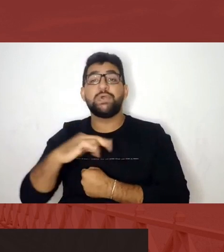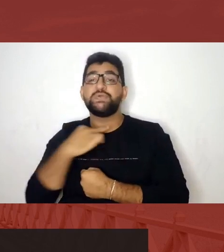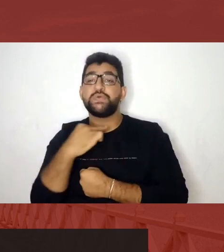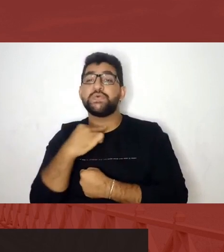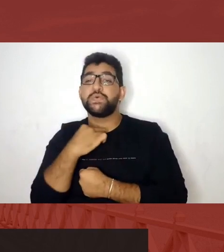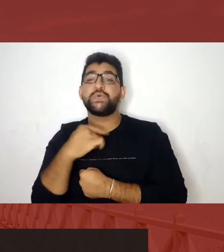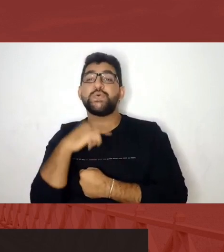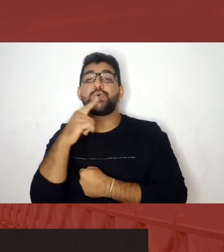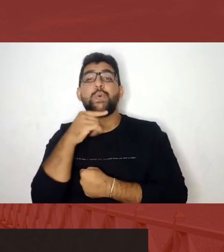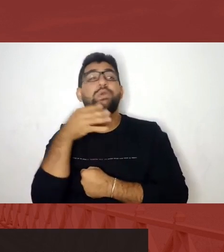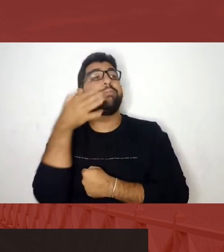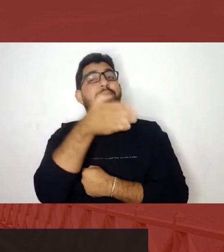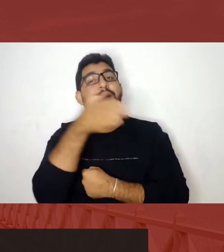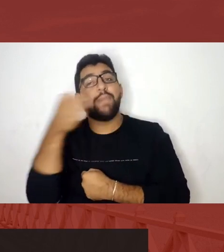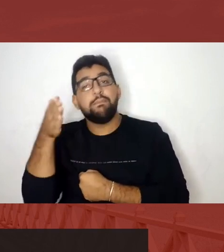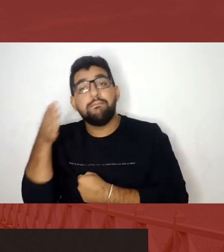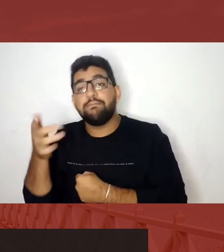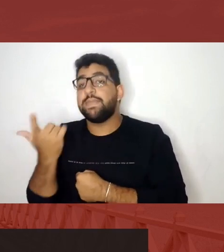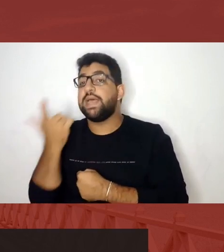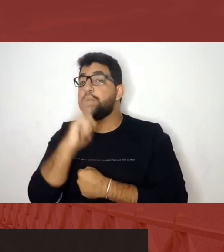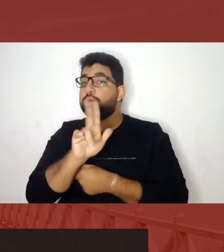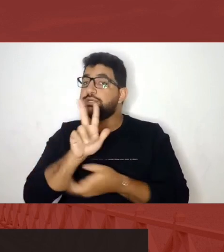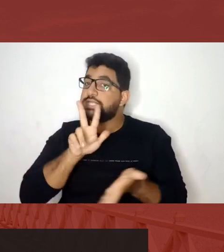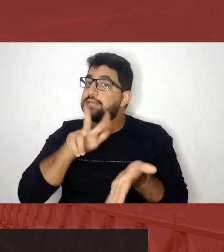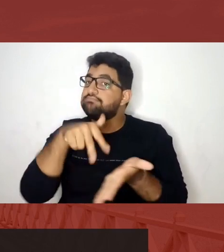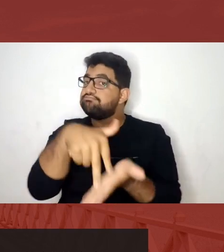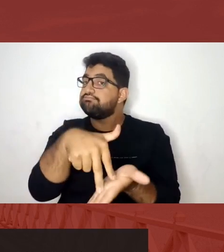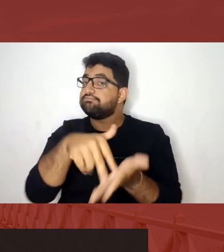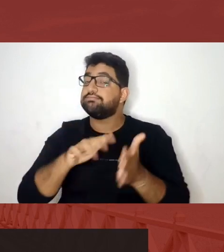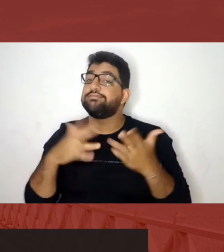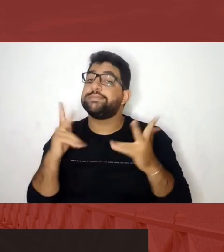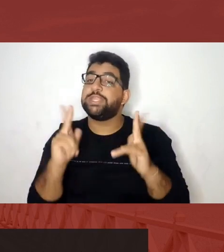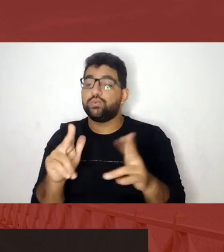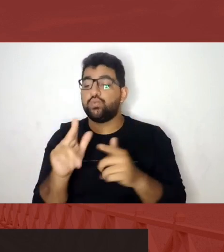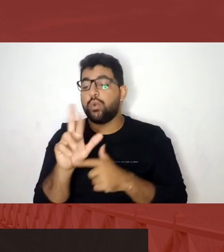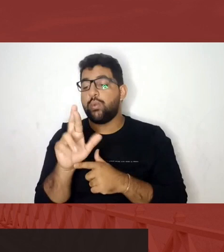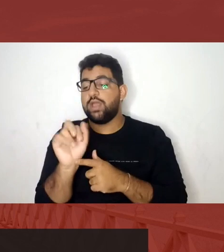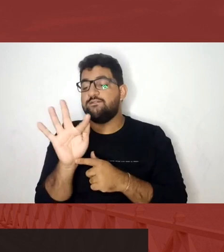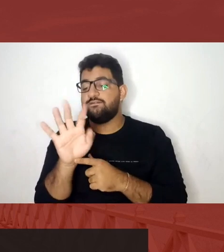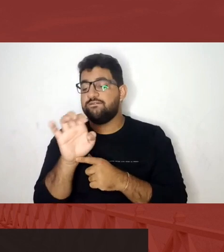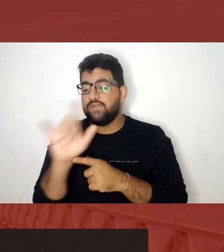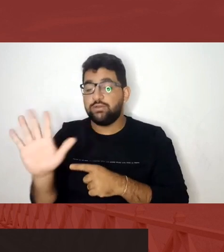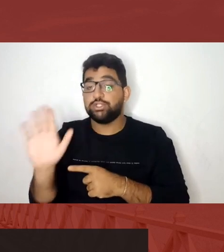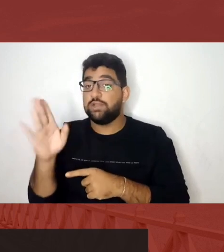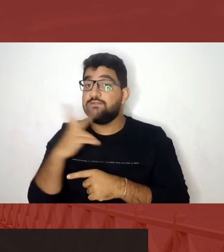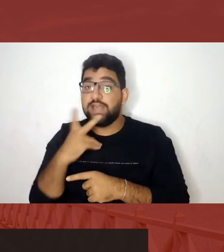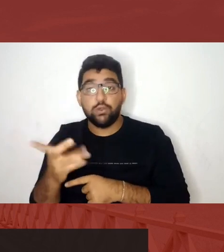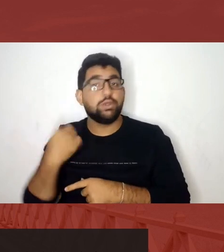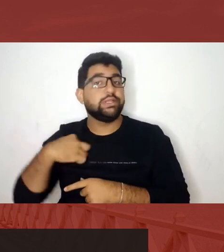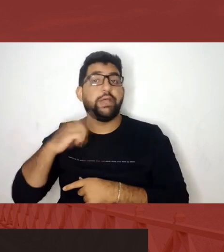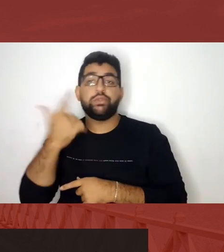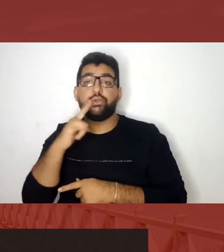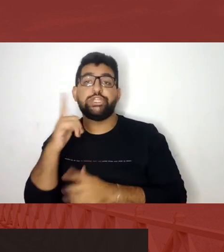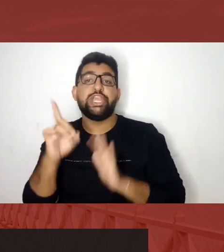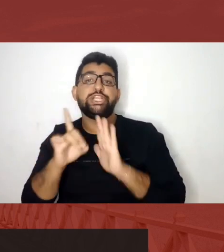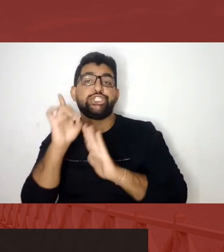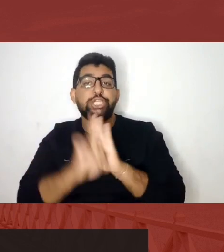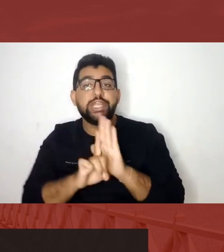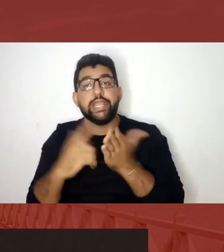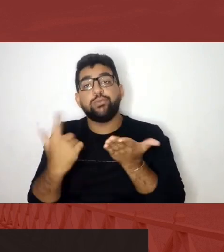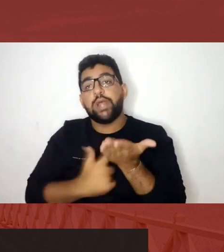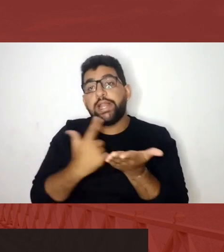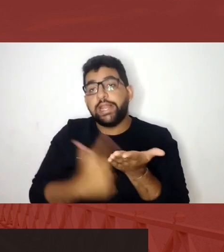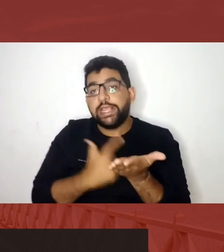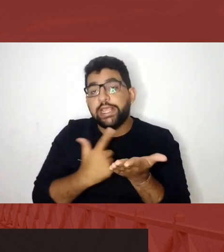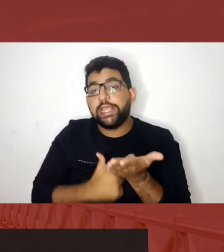narrativas mais potentes. Então, como o Rafael citou, nós não tínhamos direito a livros, não tínhamos direito a pessoas que